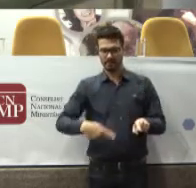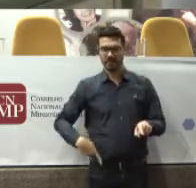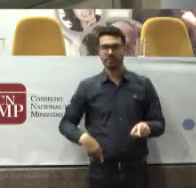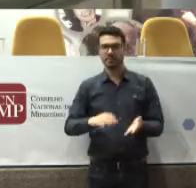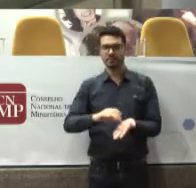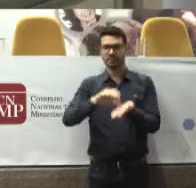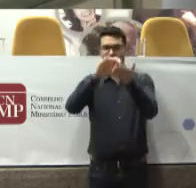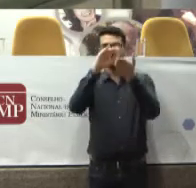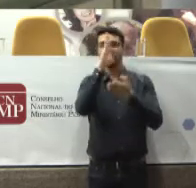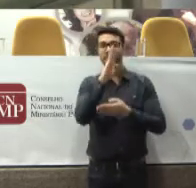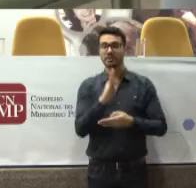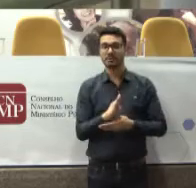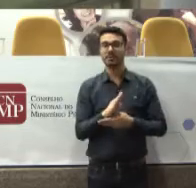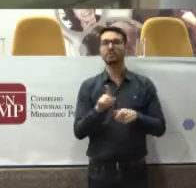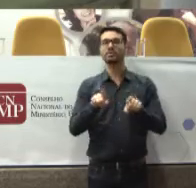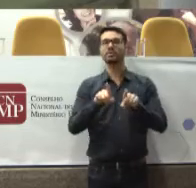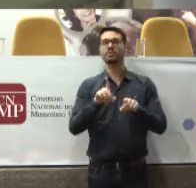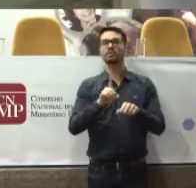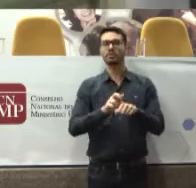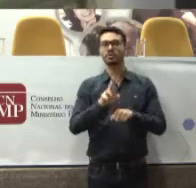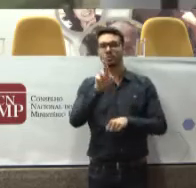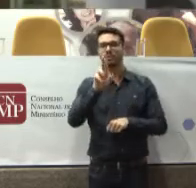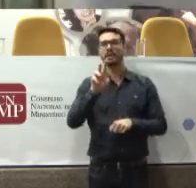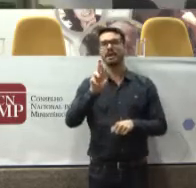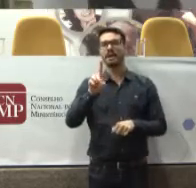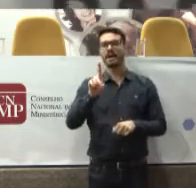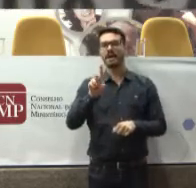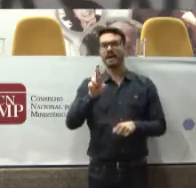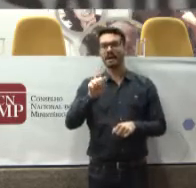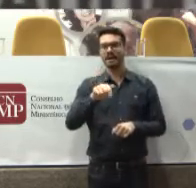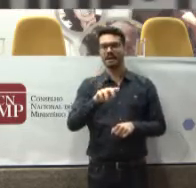Ministério Público, Dr. Raquel Elias Ferreira Doge.